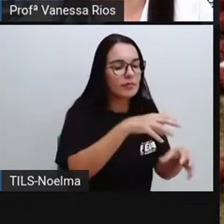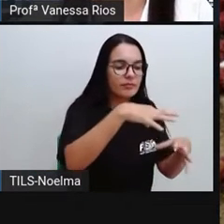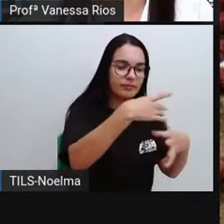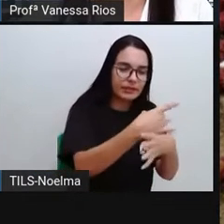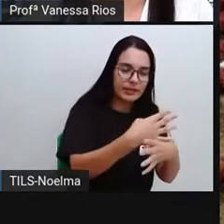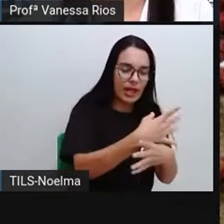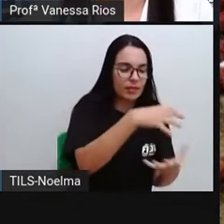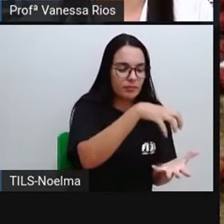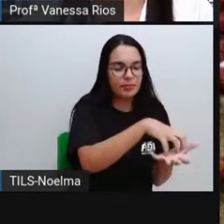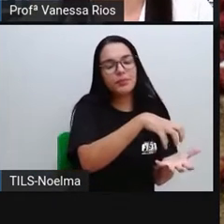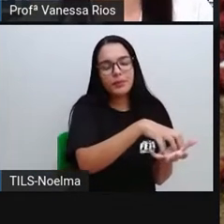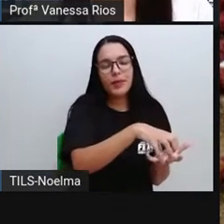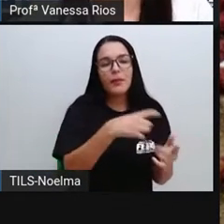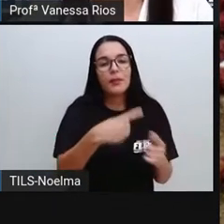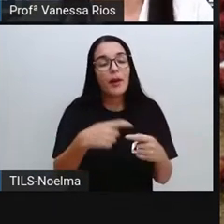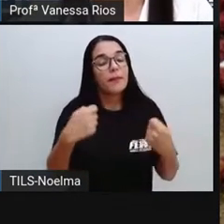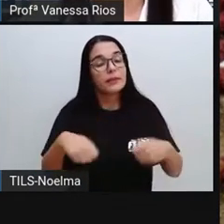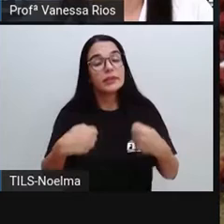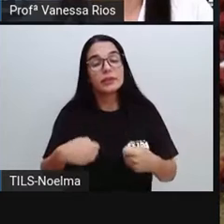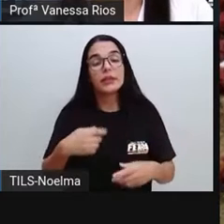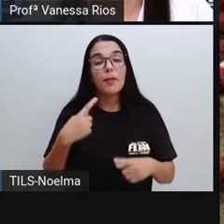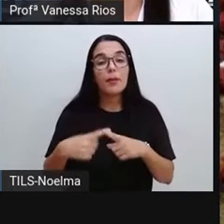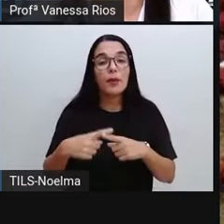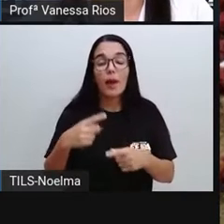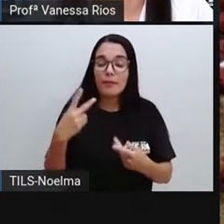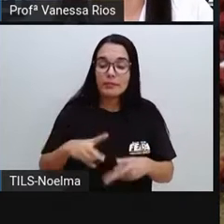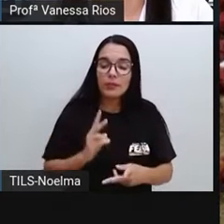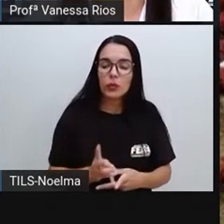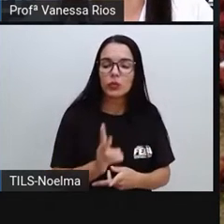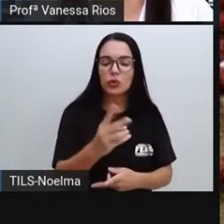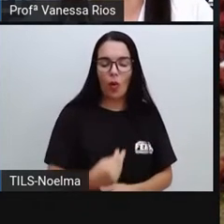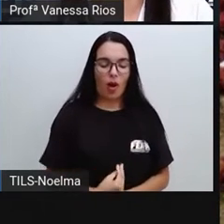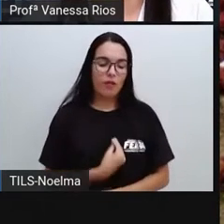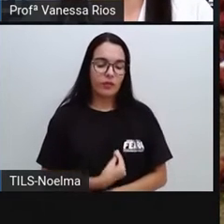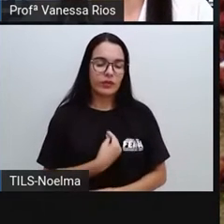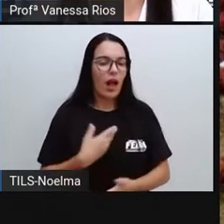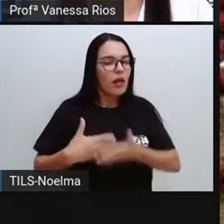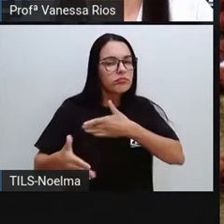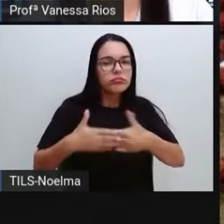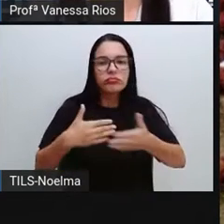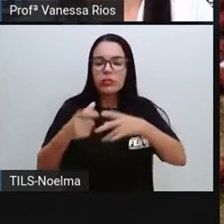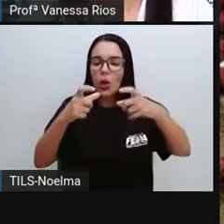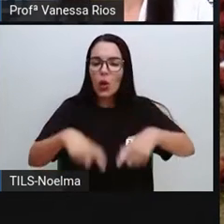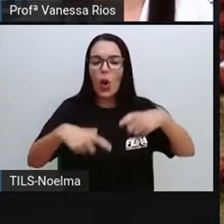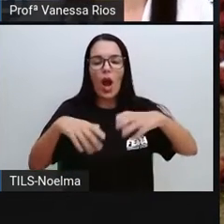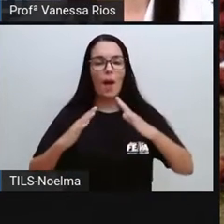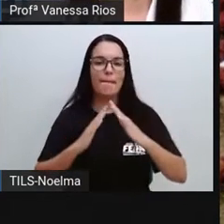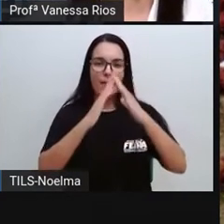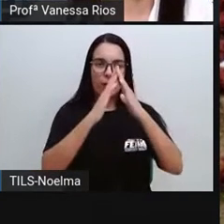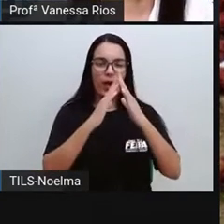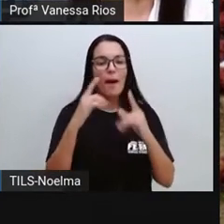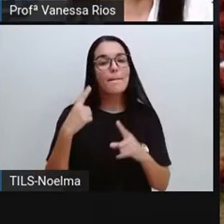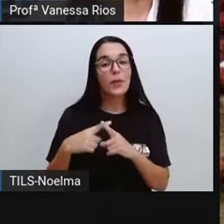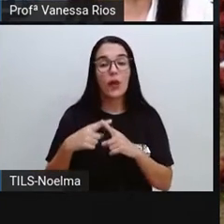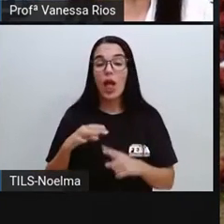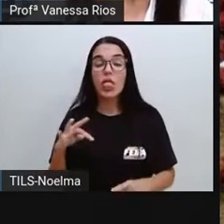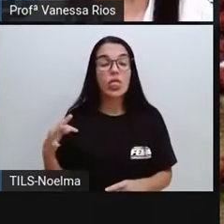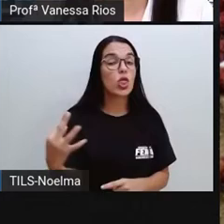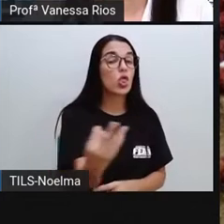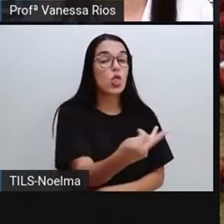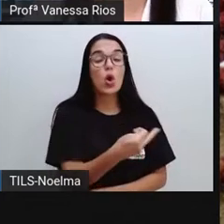de vida dos seres humanos, independente do local onde eles moram. Porque todos nós precisamos nos